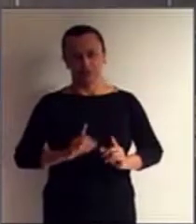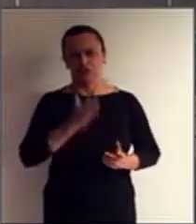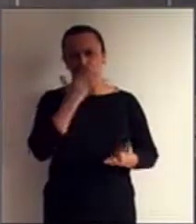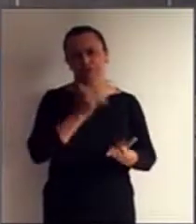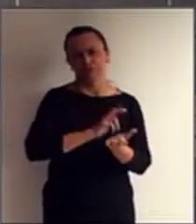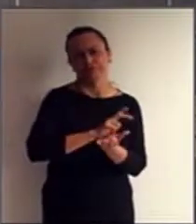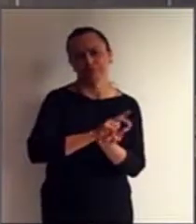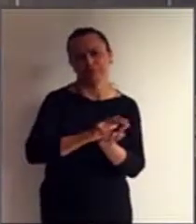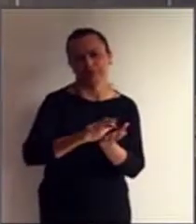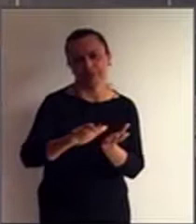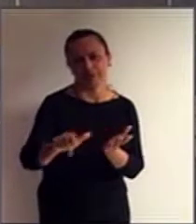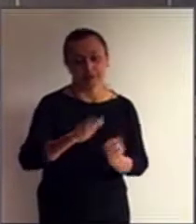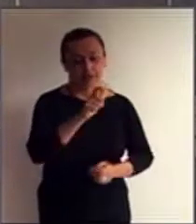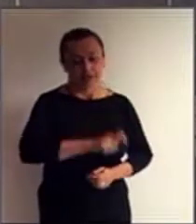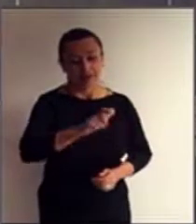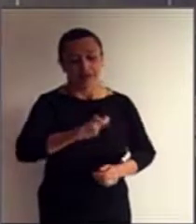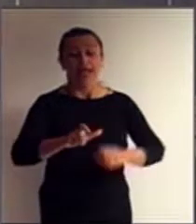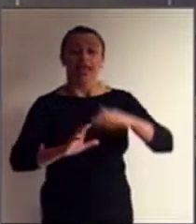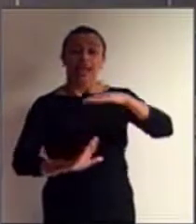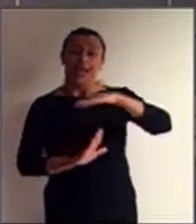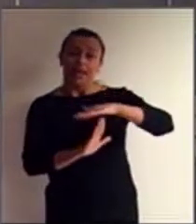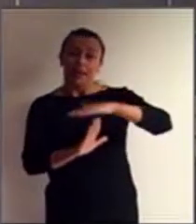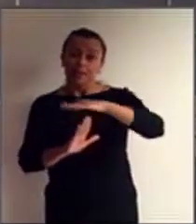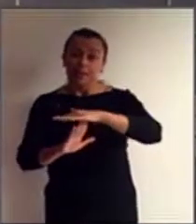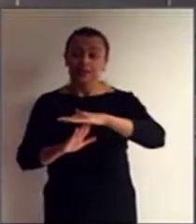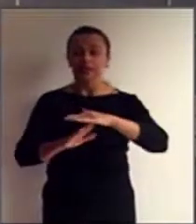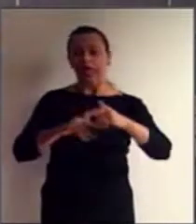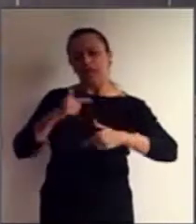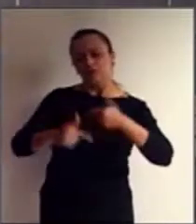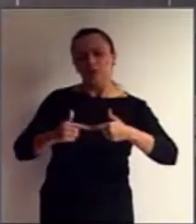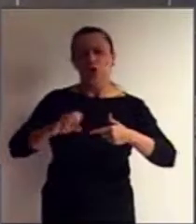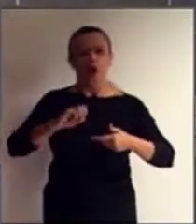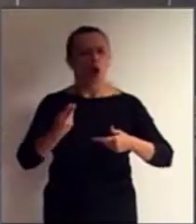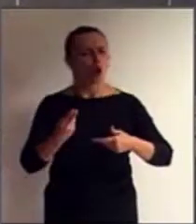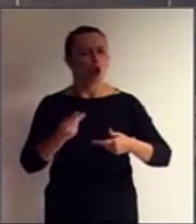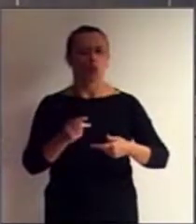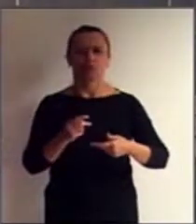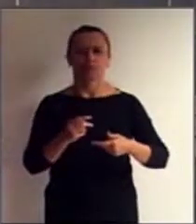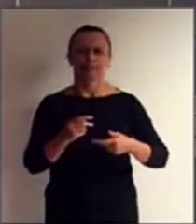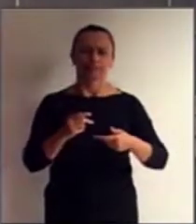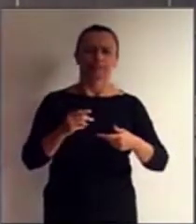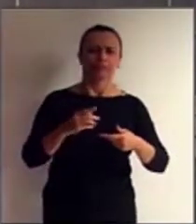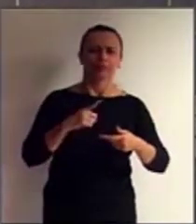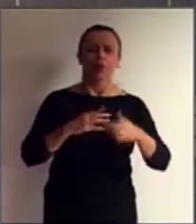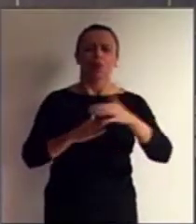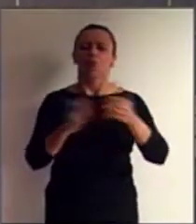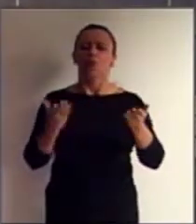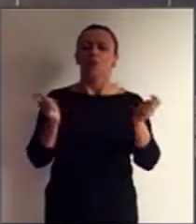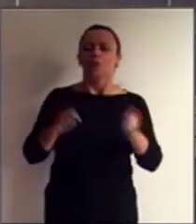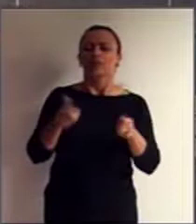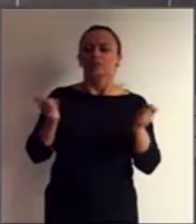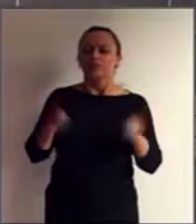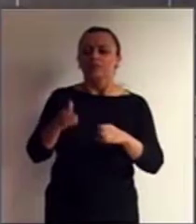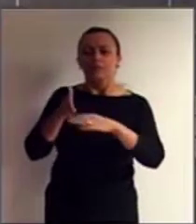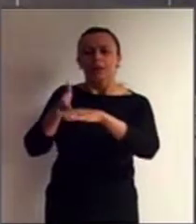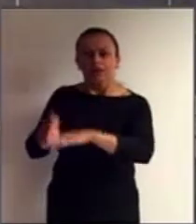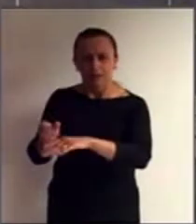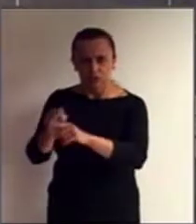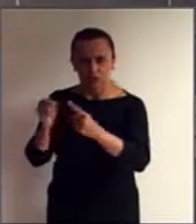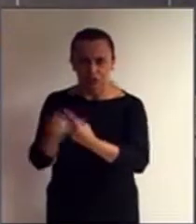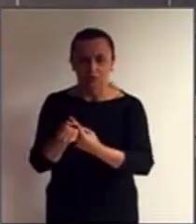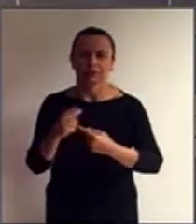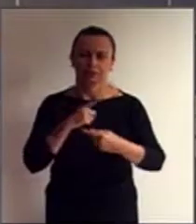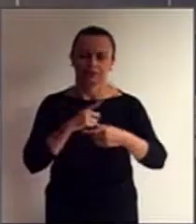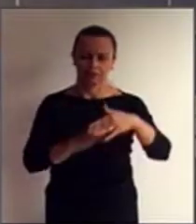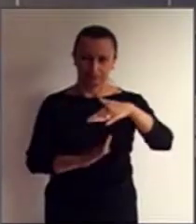limitações de atividades ou restrições de participação na sociedade. Então,